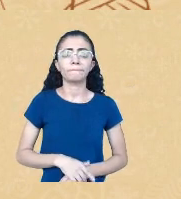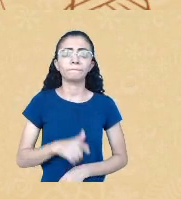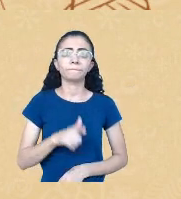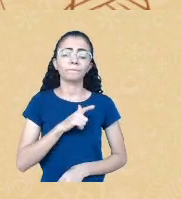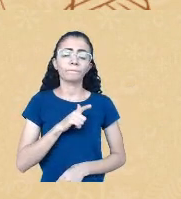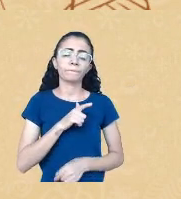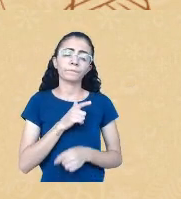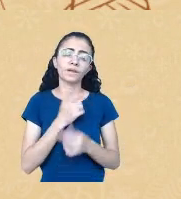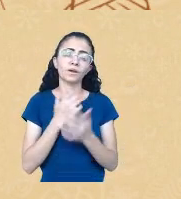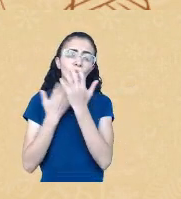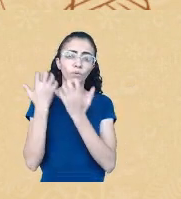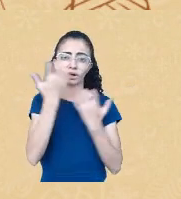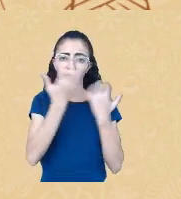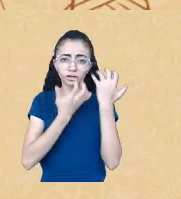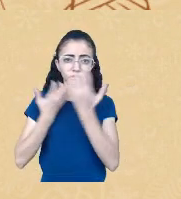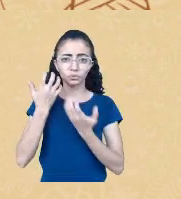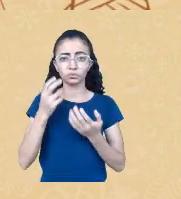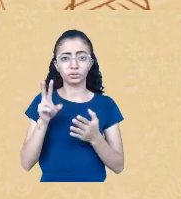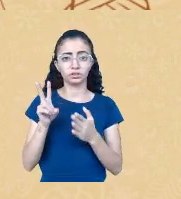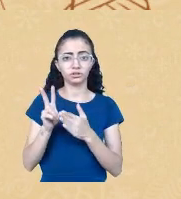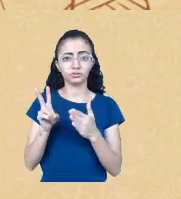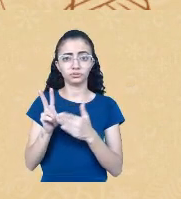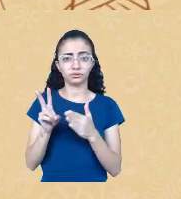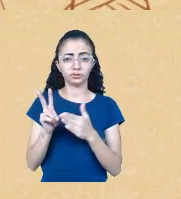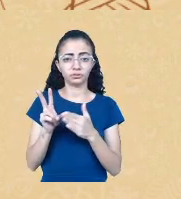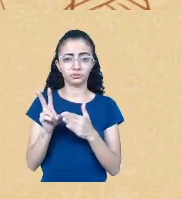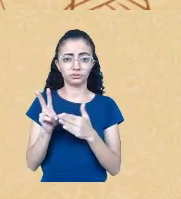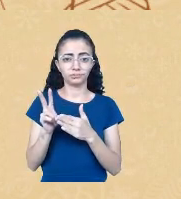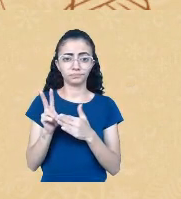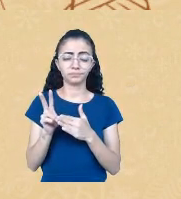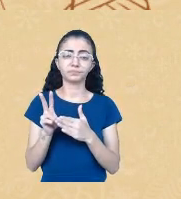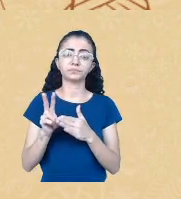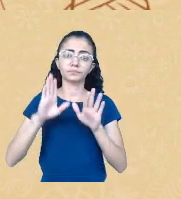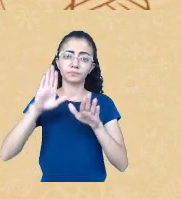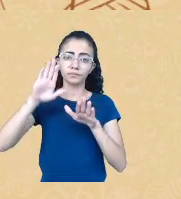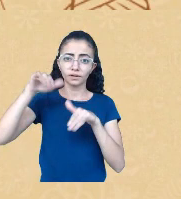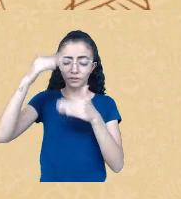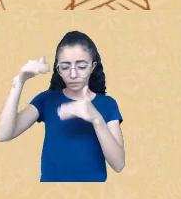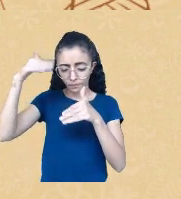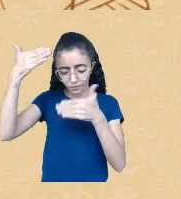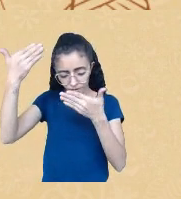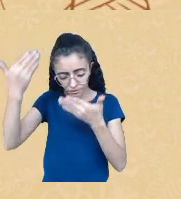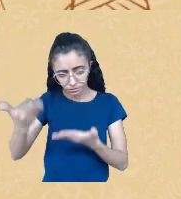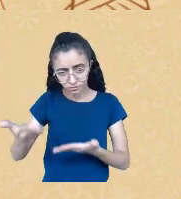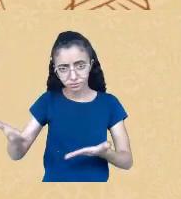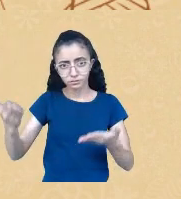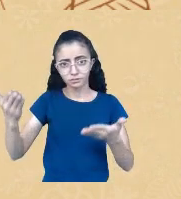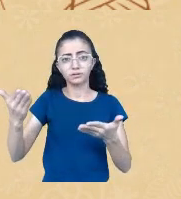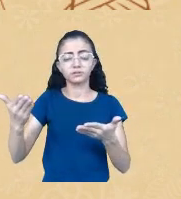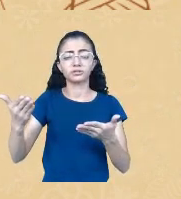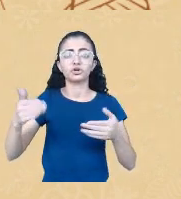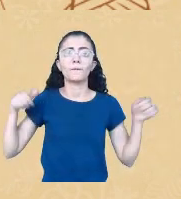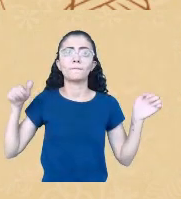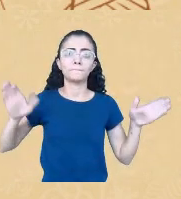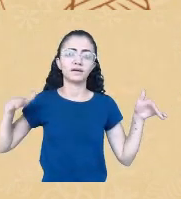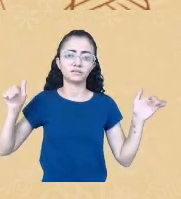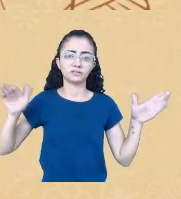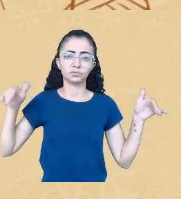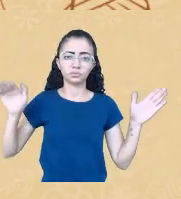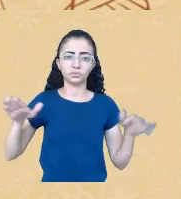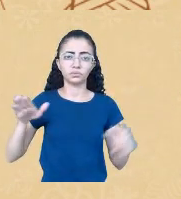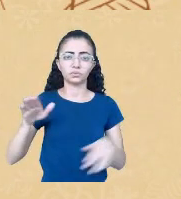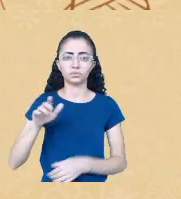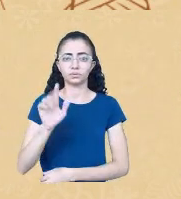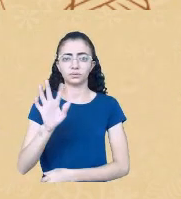em Guarani, que é um canto em homenagem ao pássaro tangará. Depois, quem